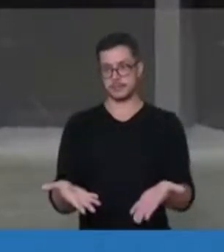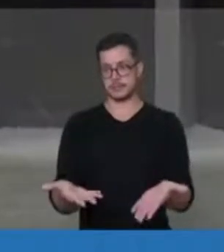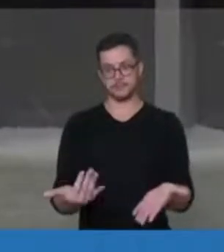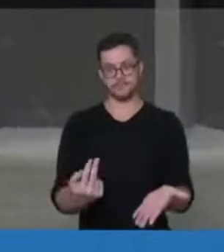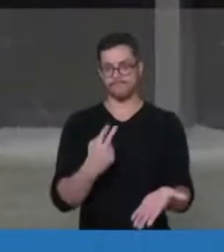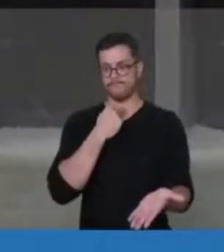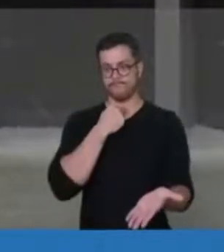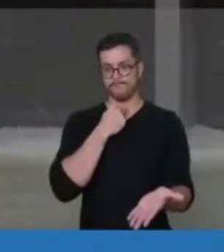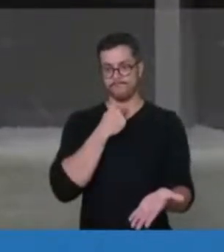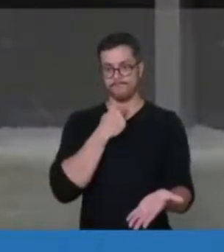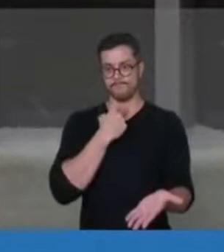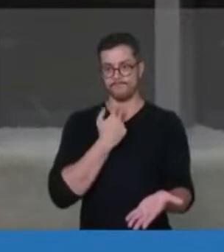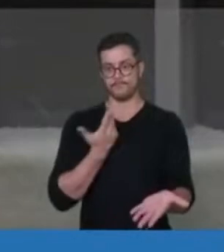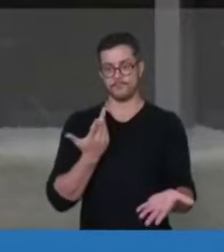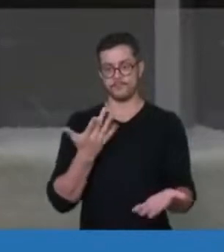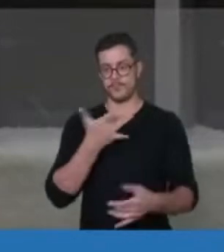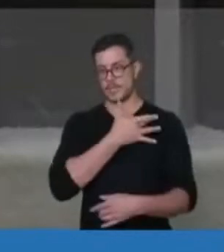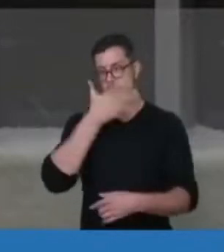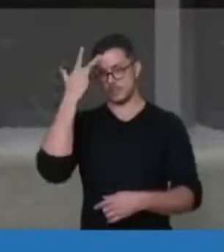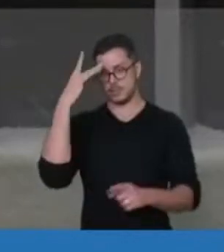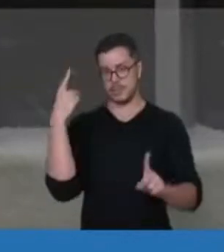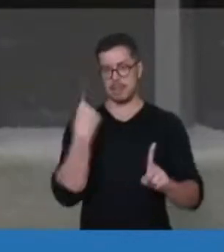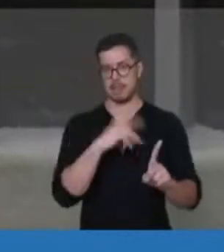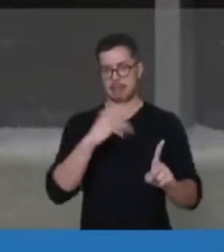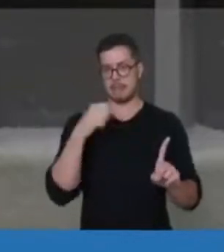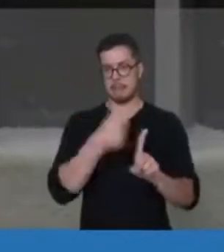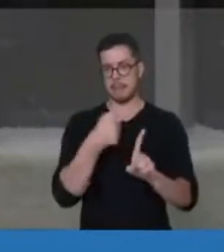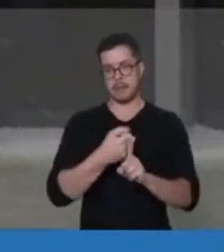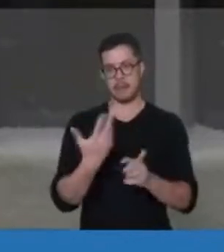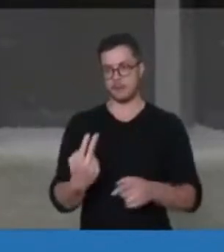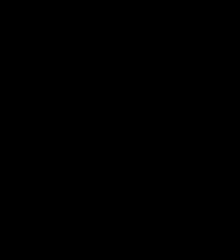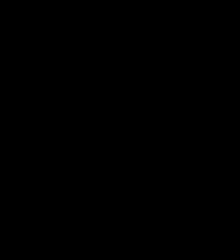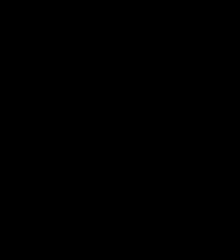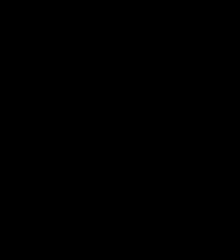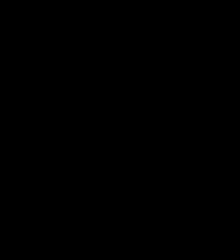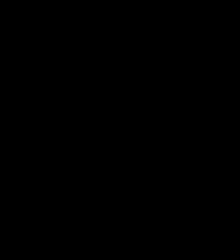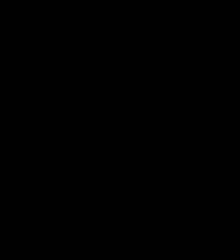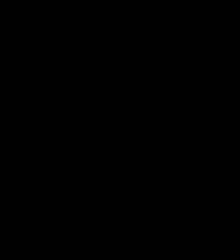embaixo de um banho de sangue contra trabalhadoras e trabalhadores. Obrigada.